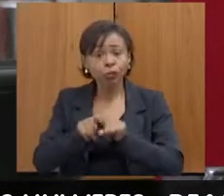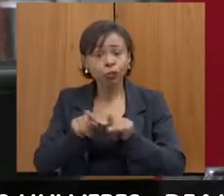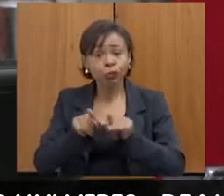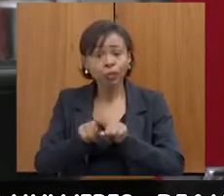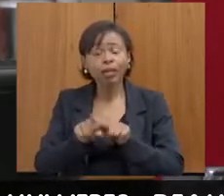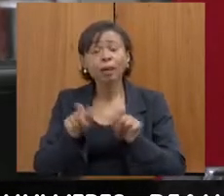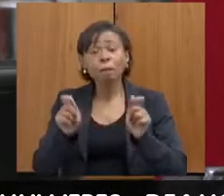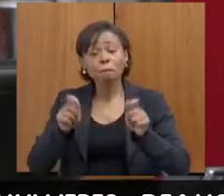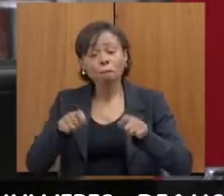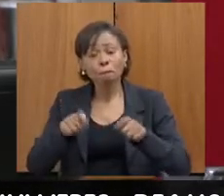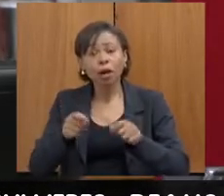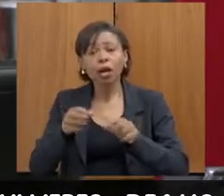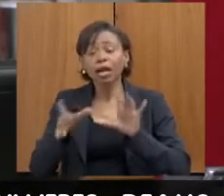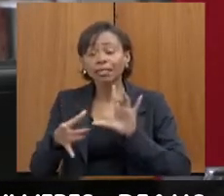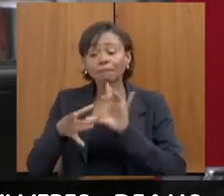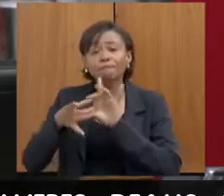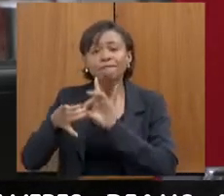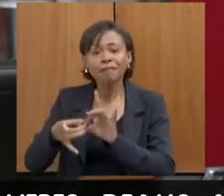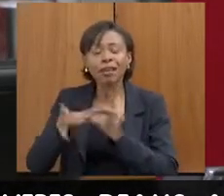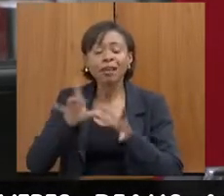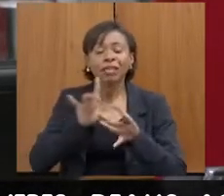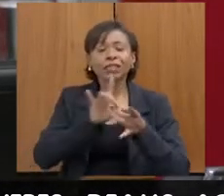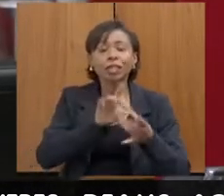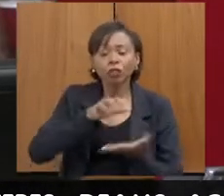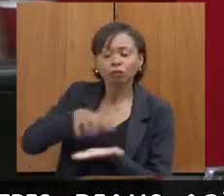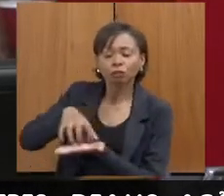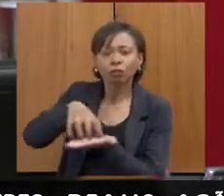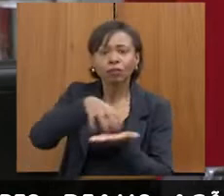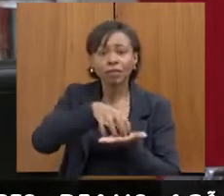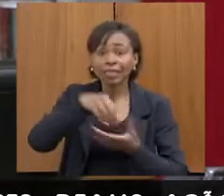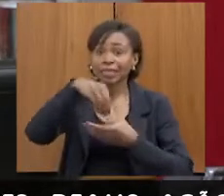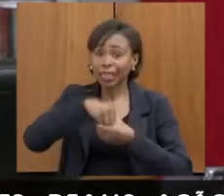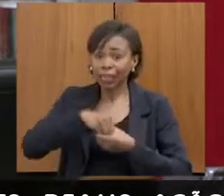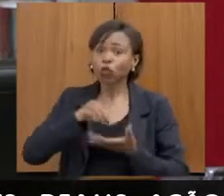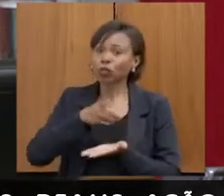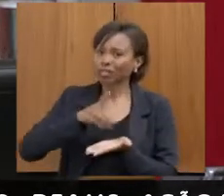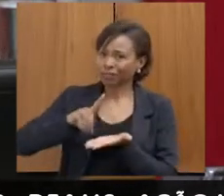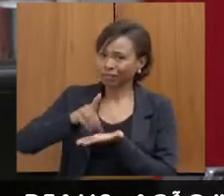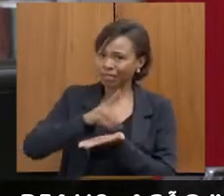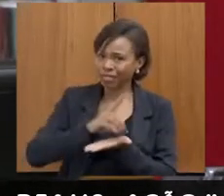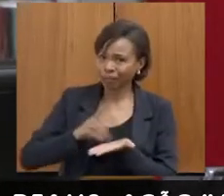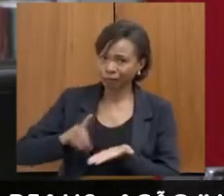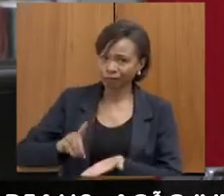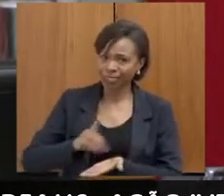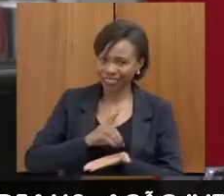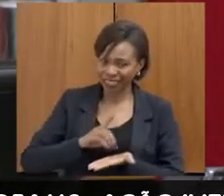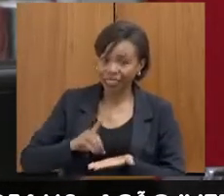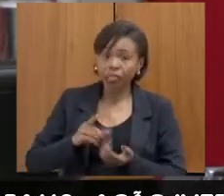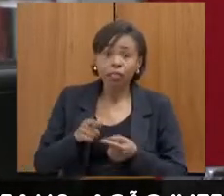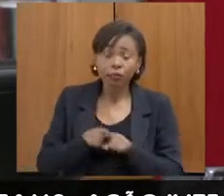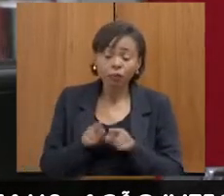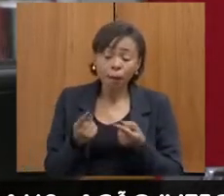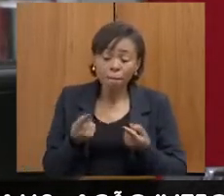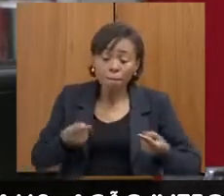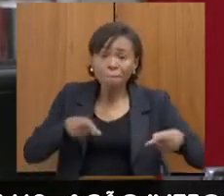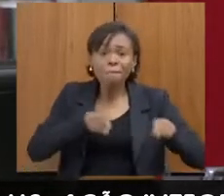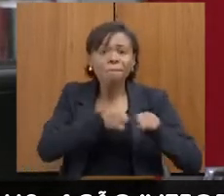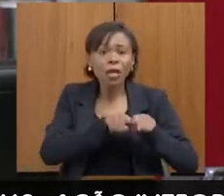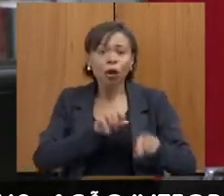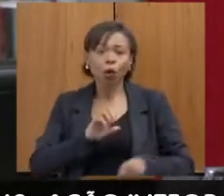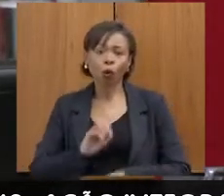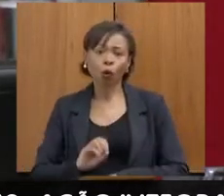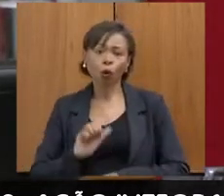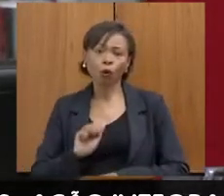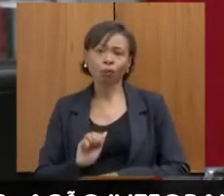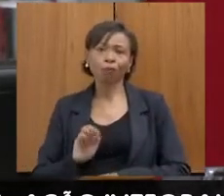desse vínculo e rede no próprio município de Diamantina, e também parcerias, como essa que eu mencionei com a OAB, na